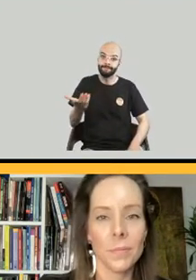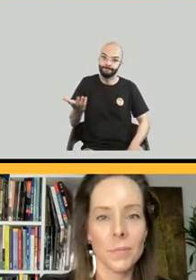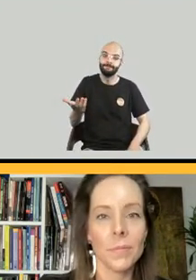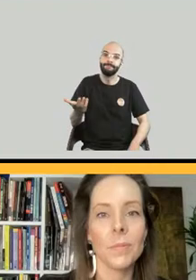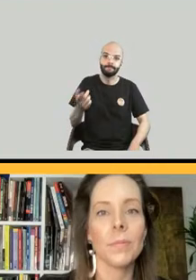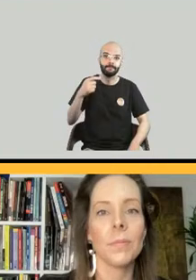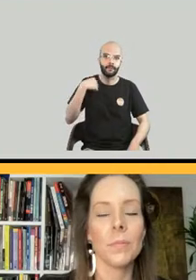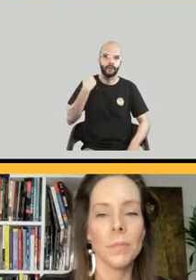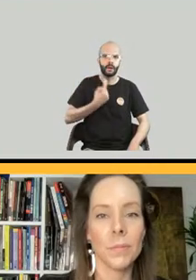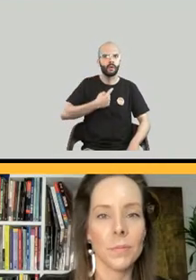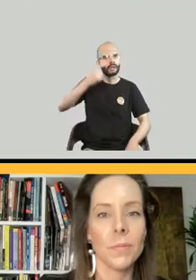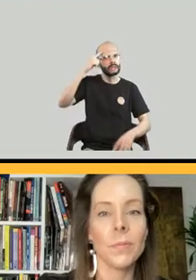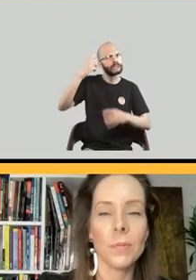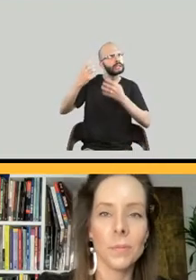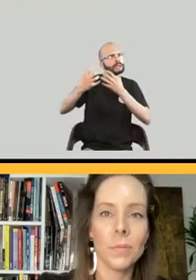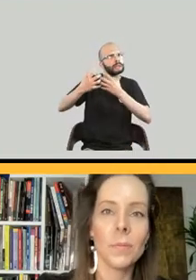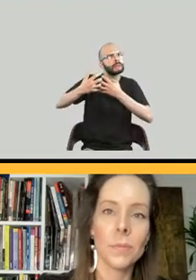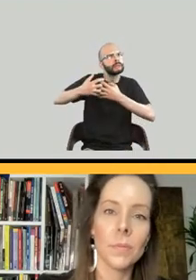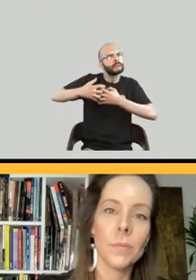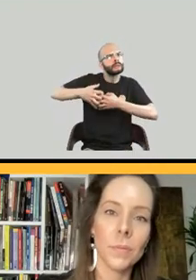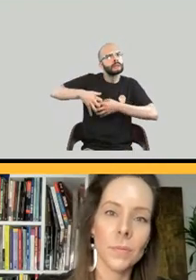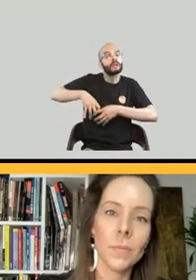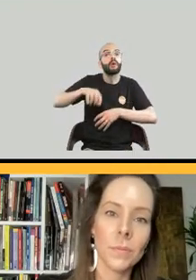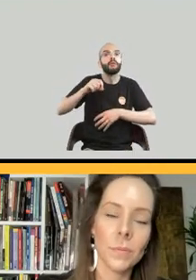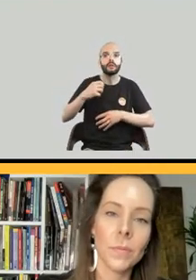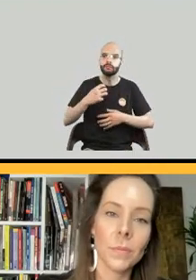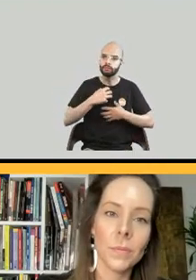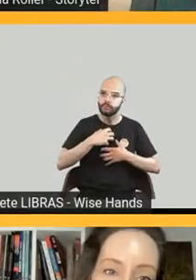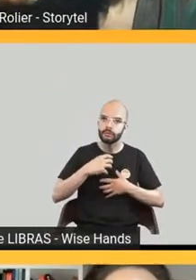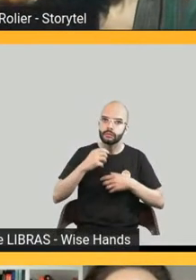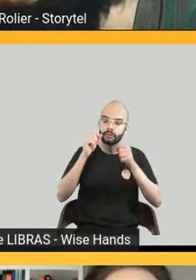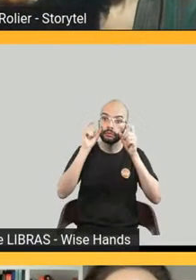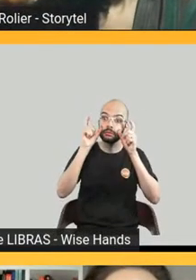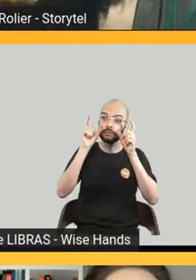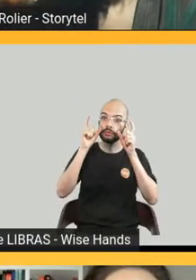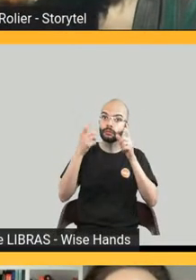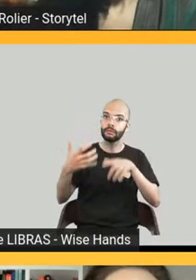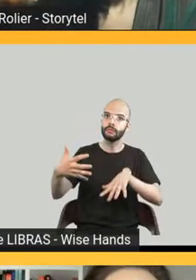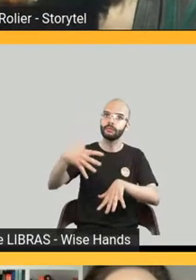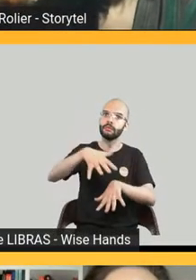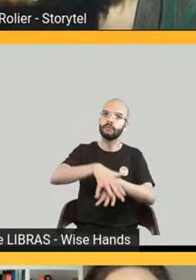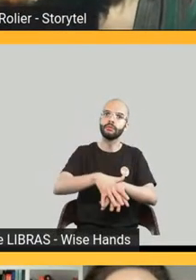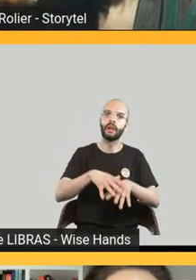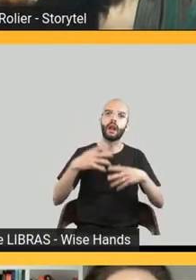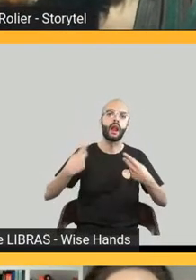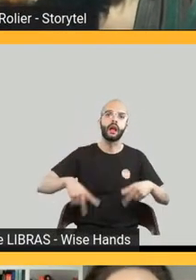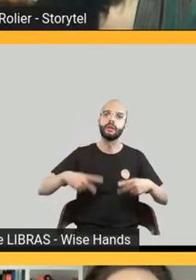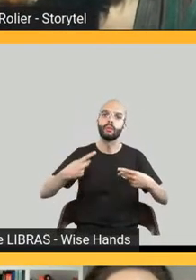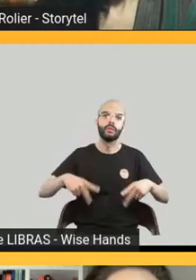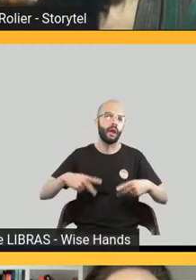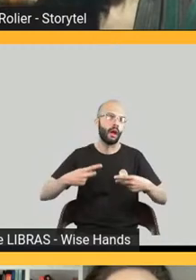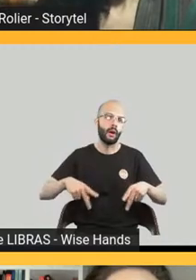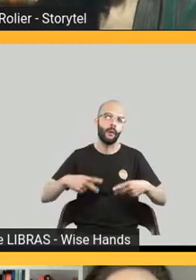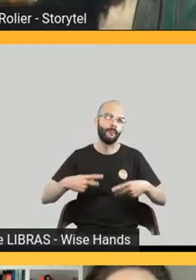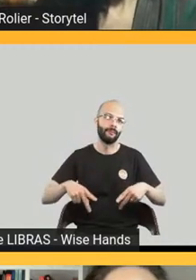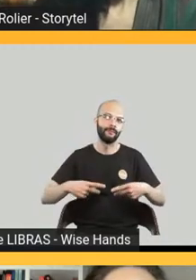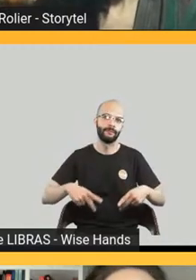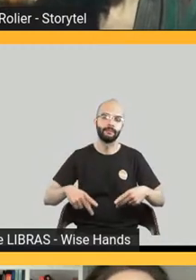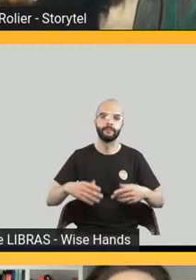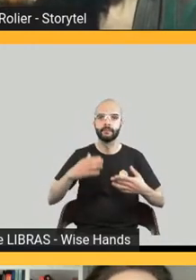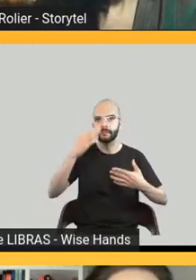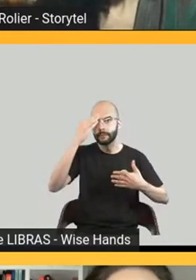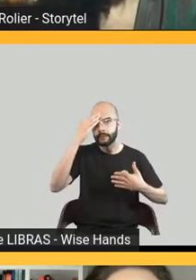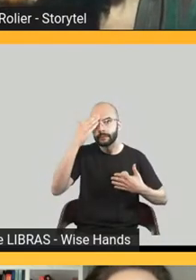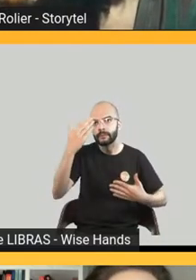esse processo de inclusão e acessibilidade de forma natural então nós estamos aqui Fernanda muito obrigado por